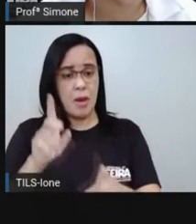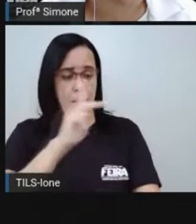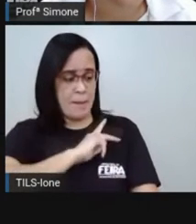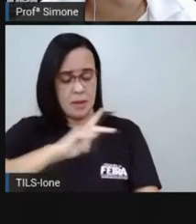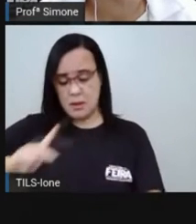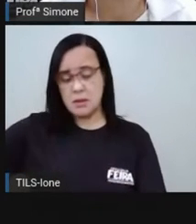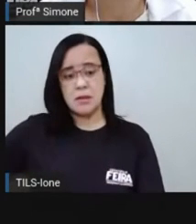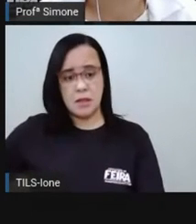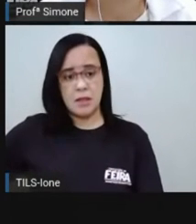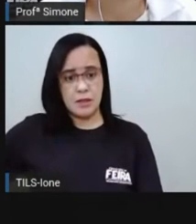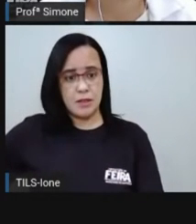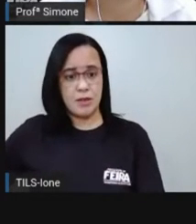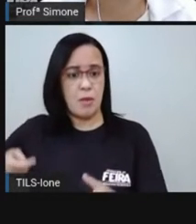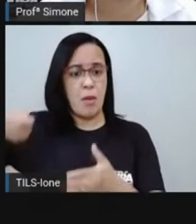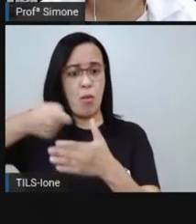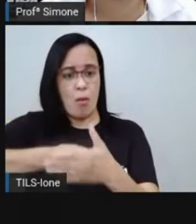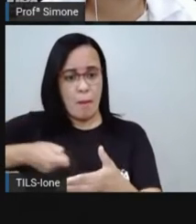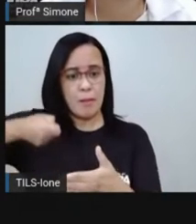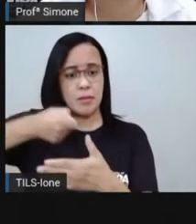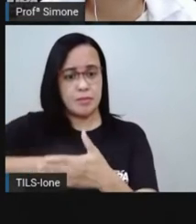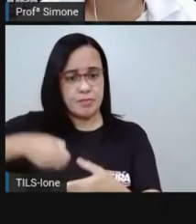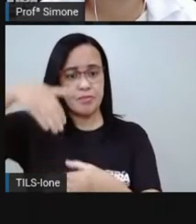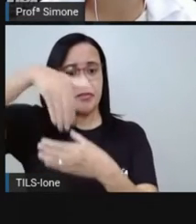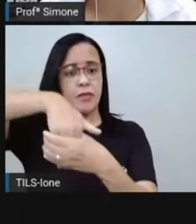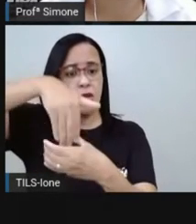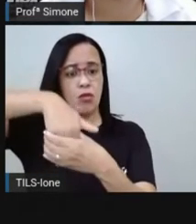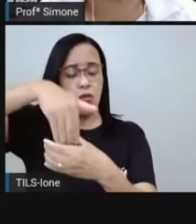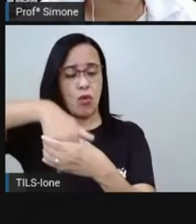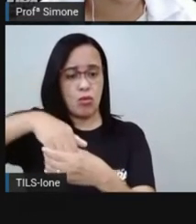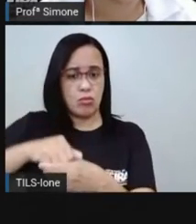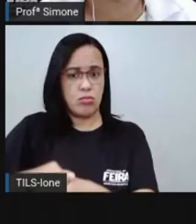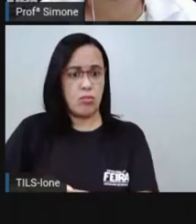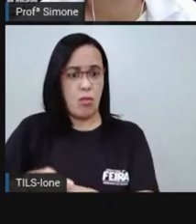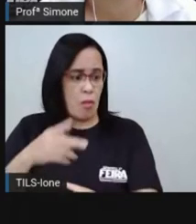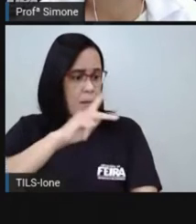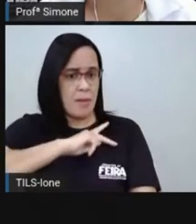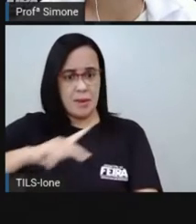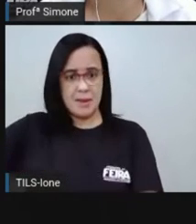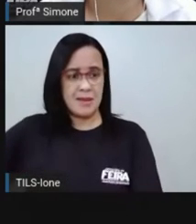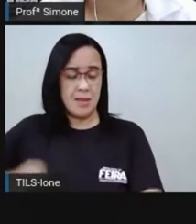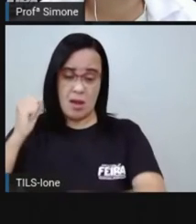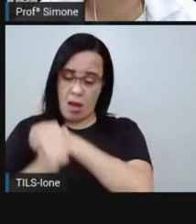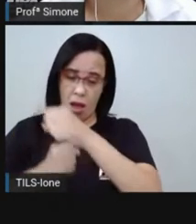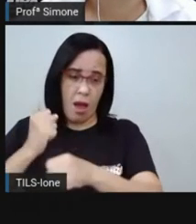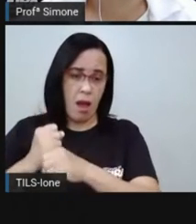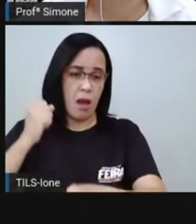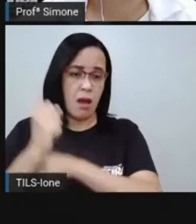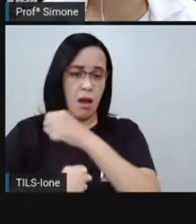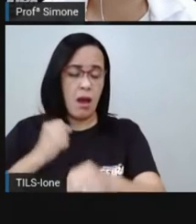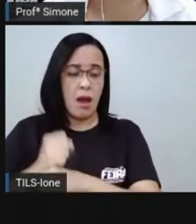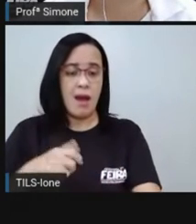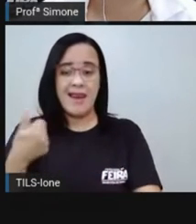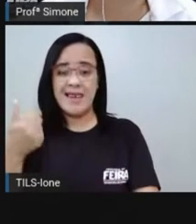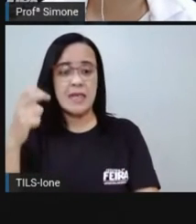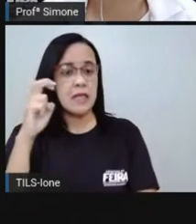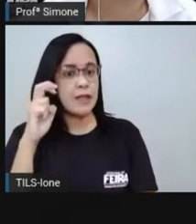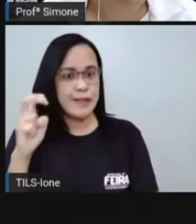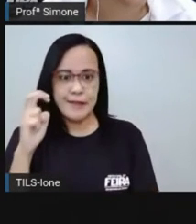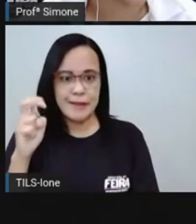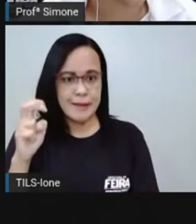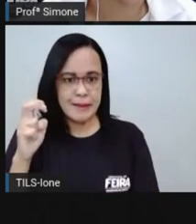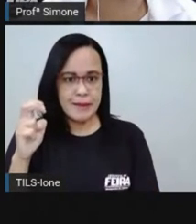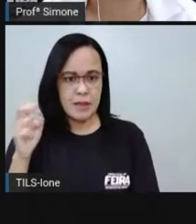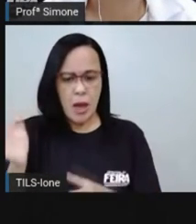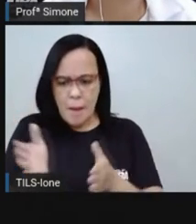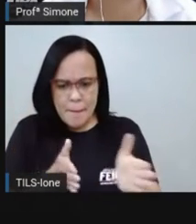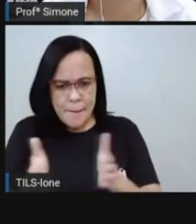um golpe e ficou presidente do Brasil durante 15 anos. e nesse período não haviam eleições.